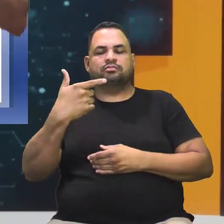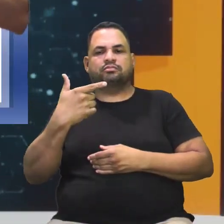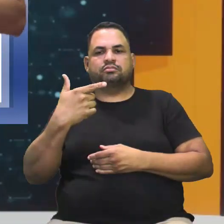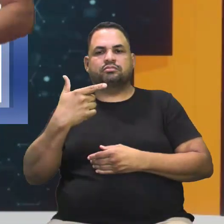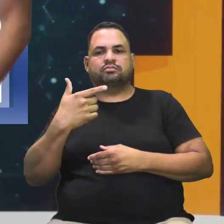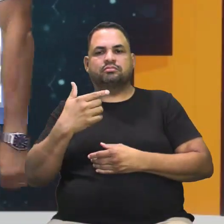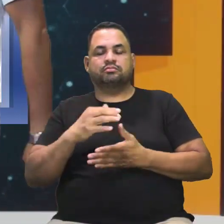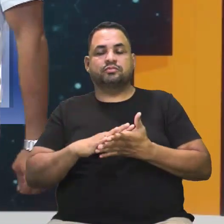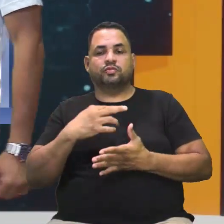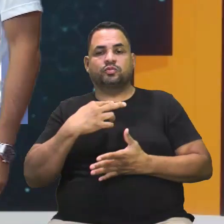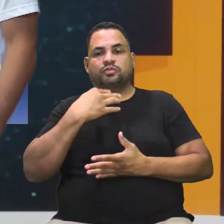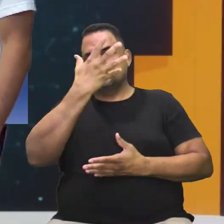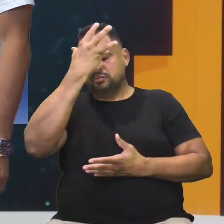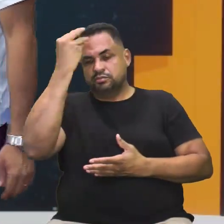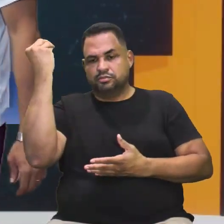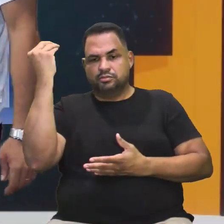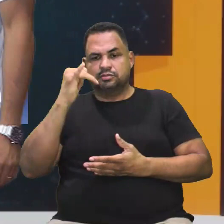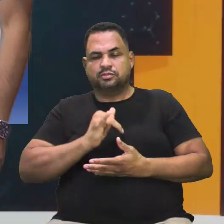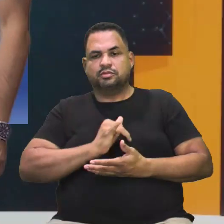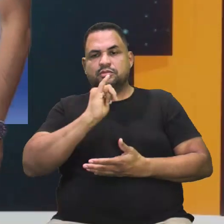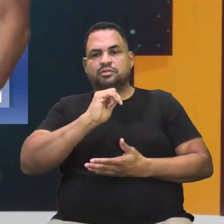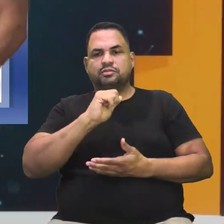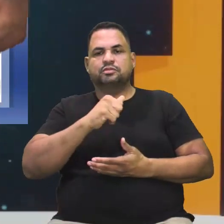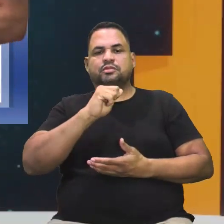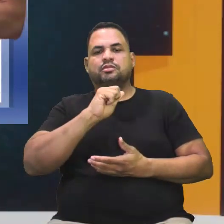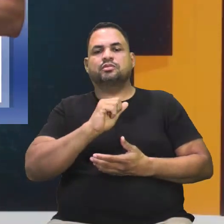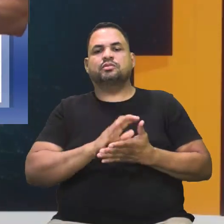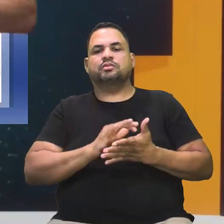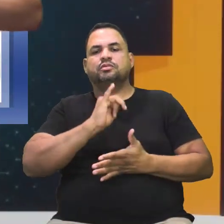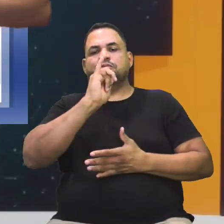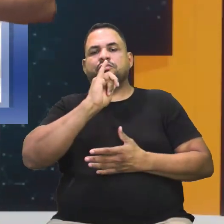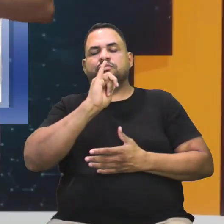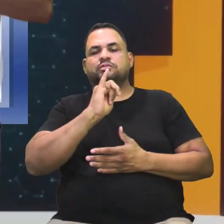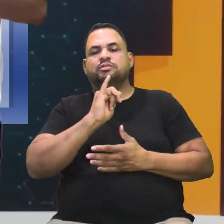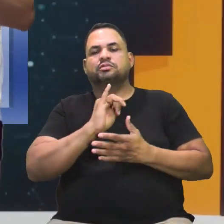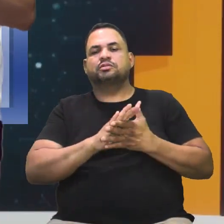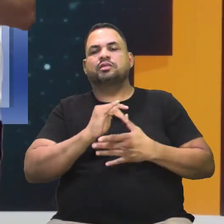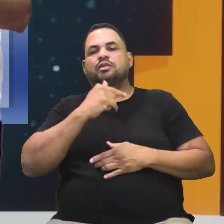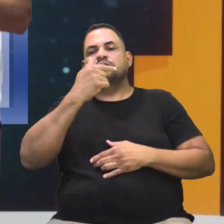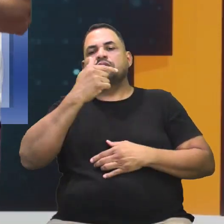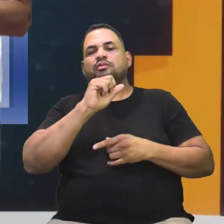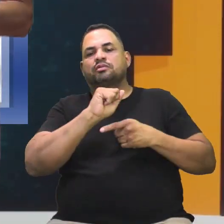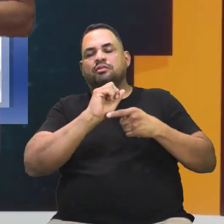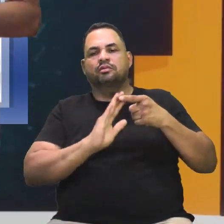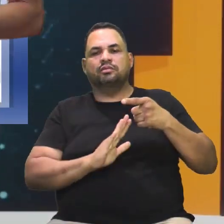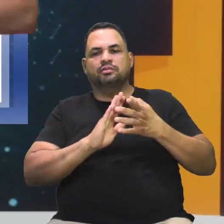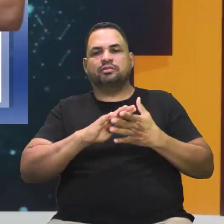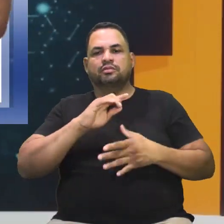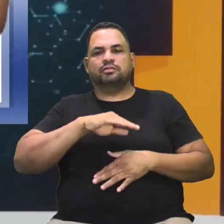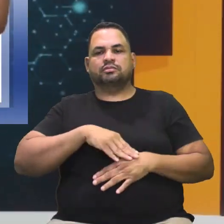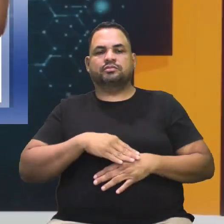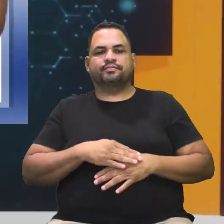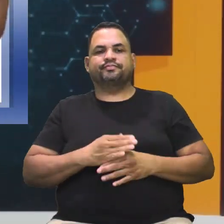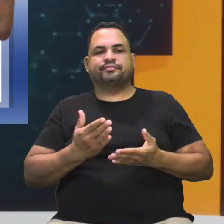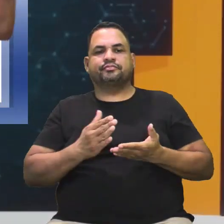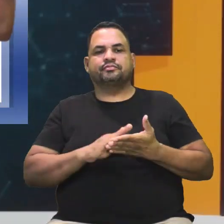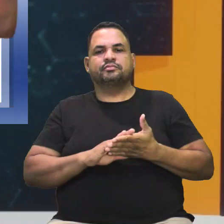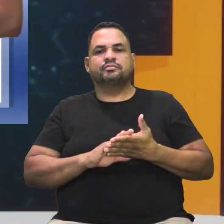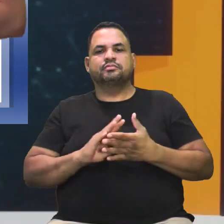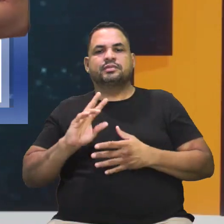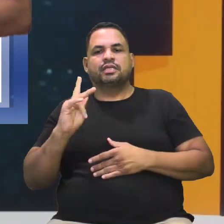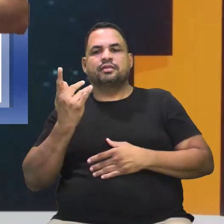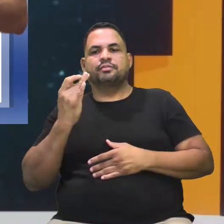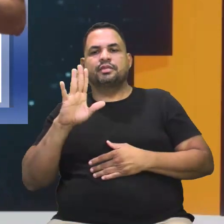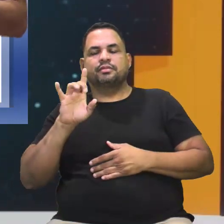E aí, só para não esquecer, quando o y estiver sobre o A², a parábola vai ter o traço da nossa parábola.